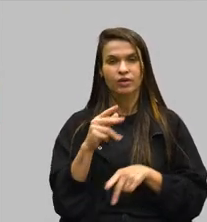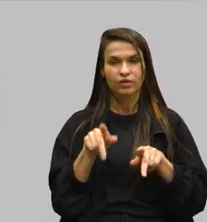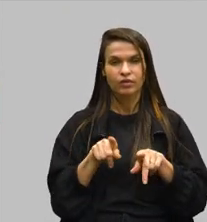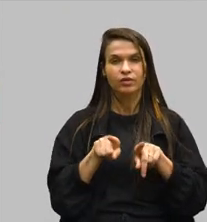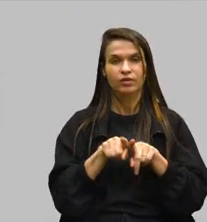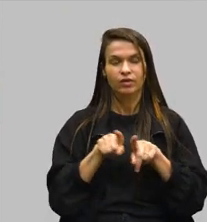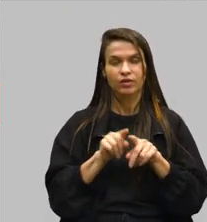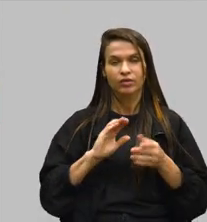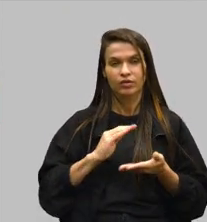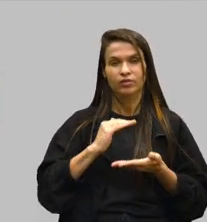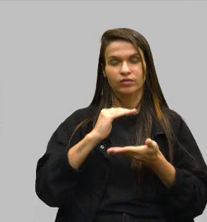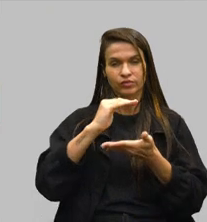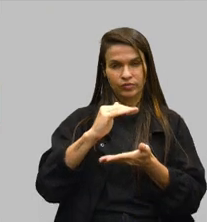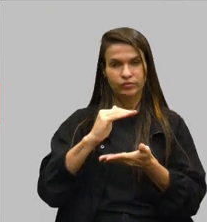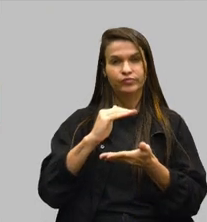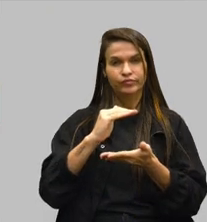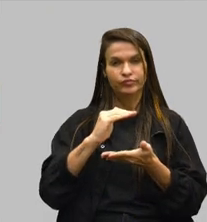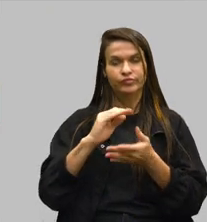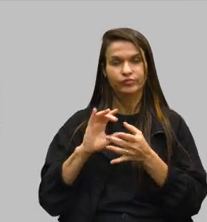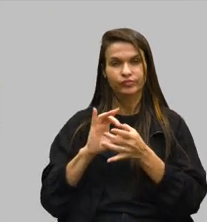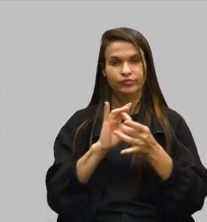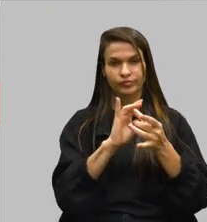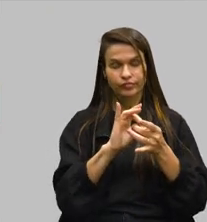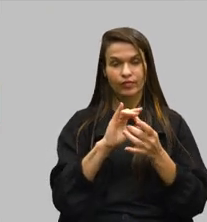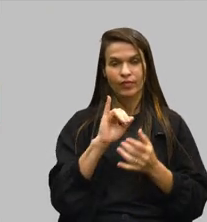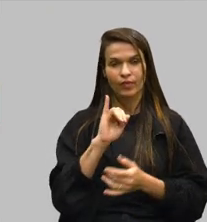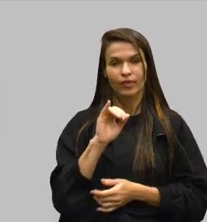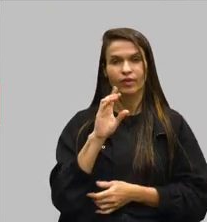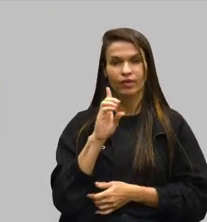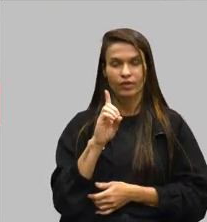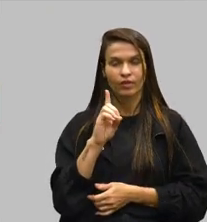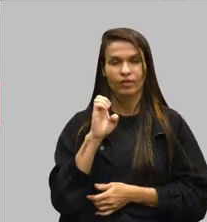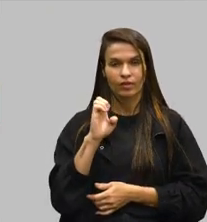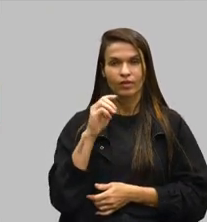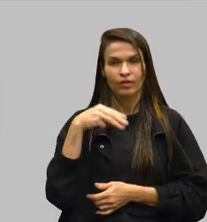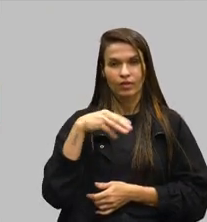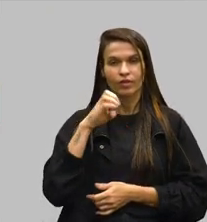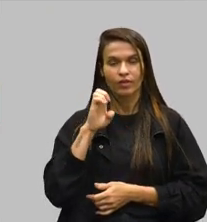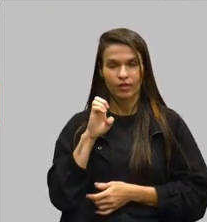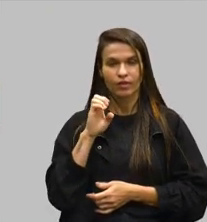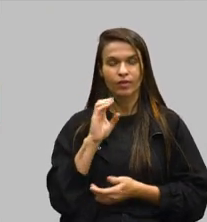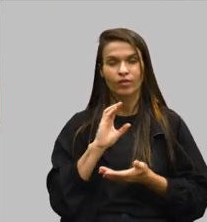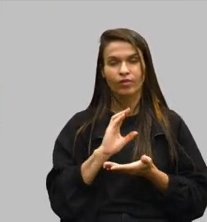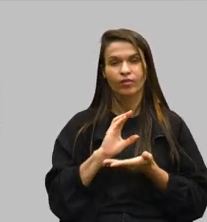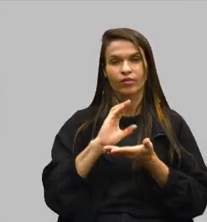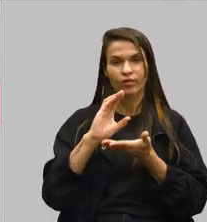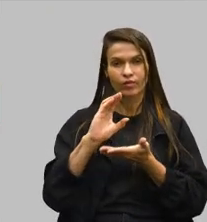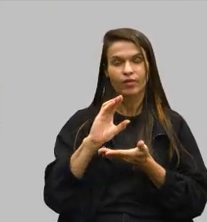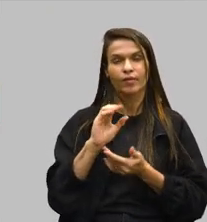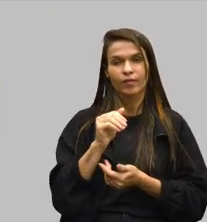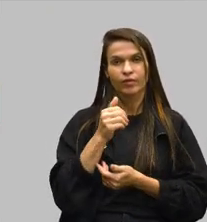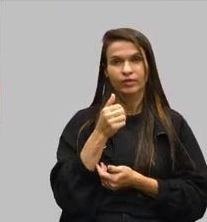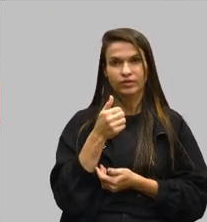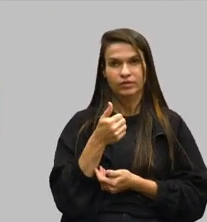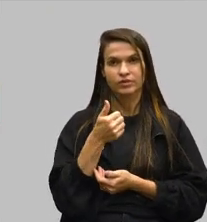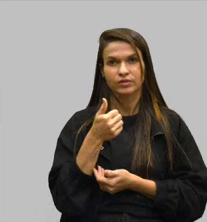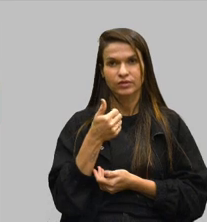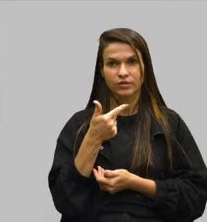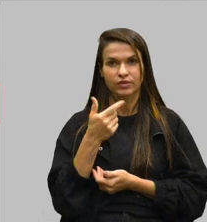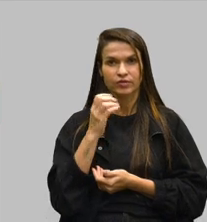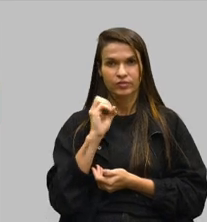-feiras e implementos agrícolas através do IDENE, doação de 1.230 kits-feiras e 120